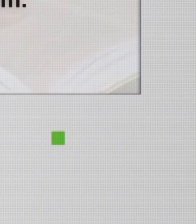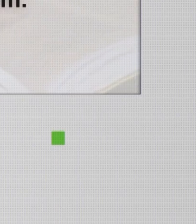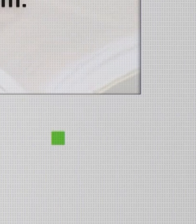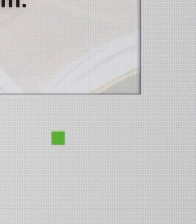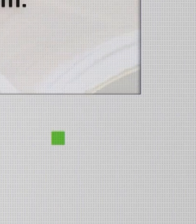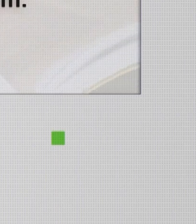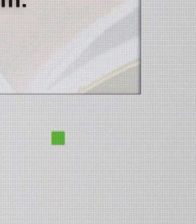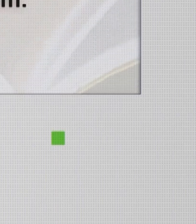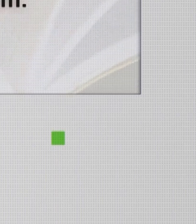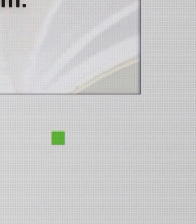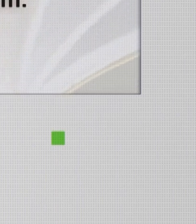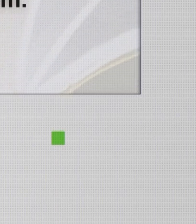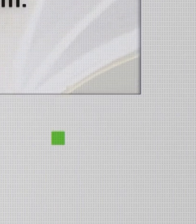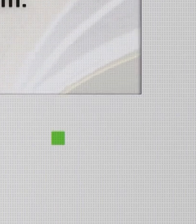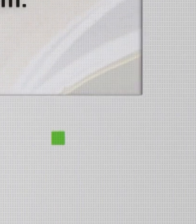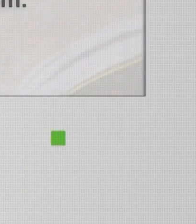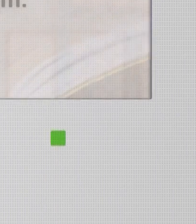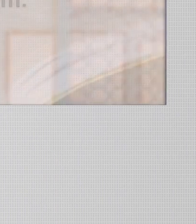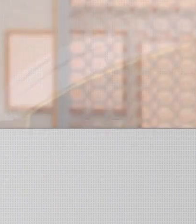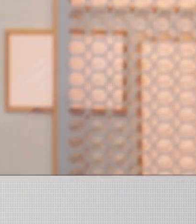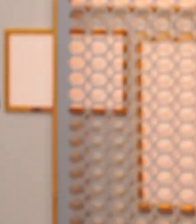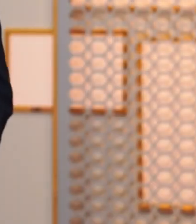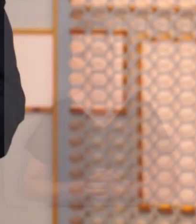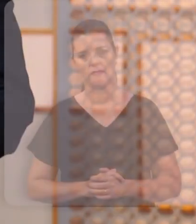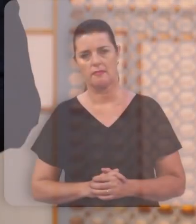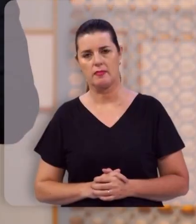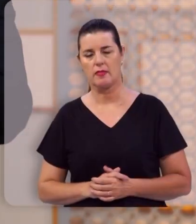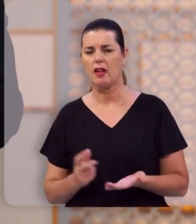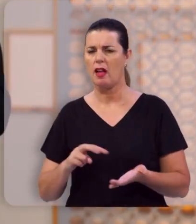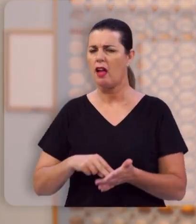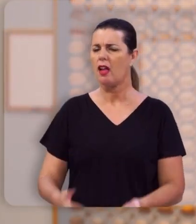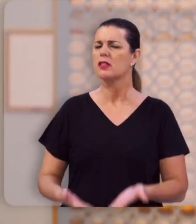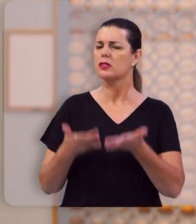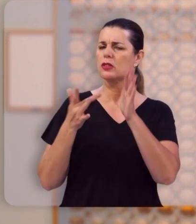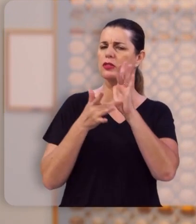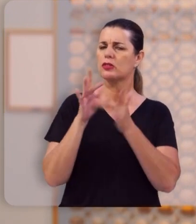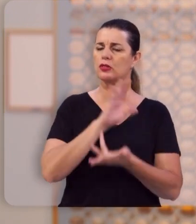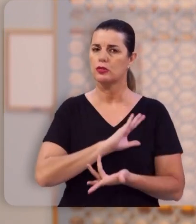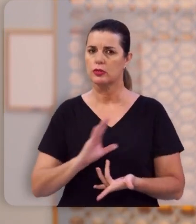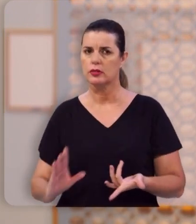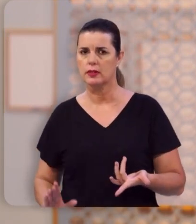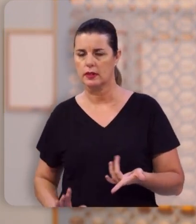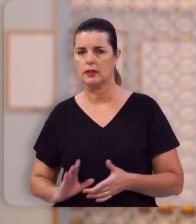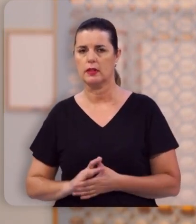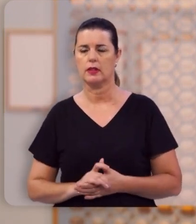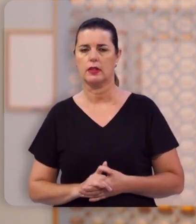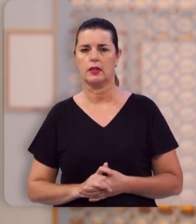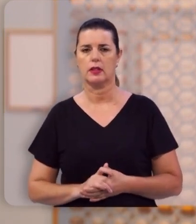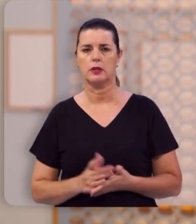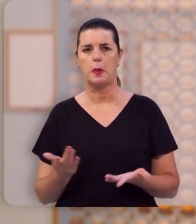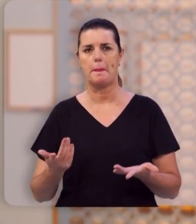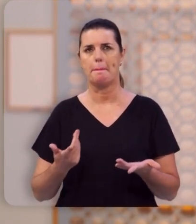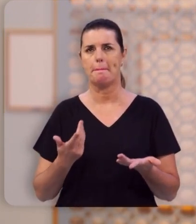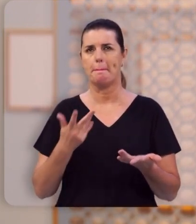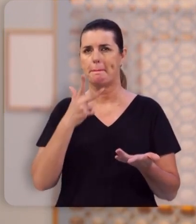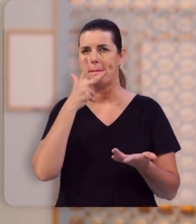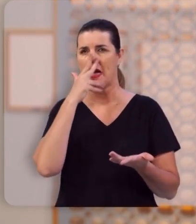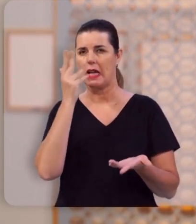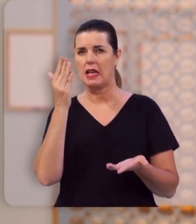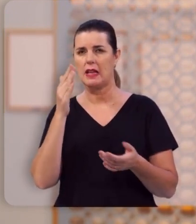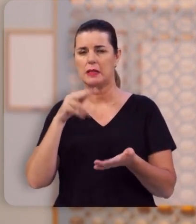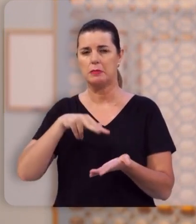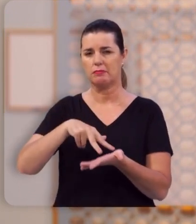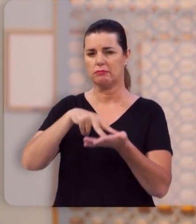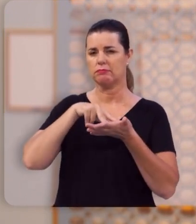Ele as primícias dos que dormem. A ressurreição de Cristo é a pedra de esquina